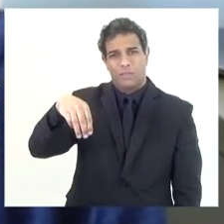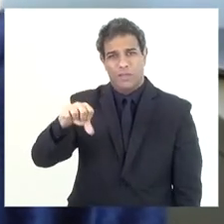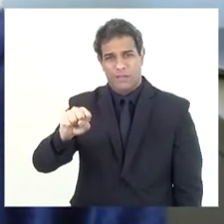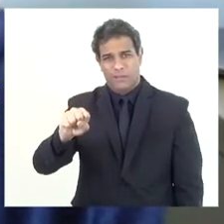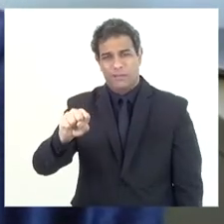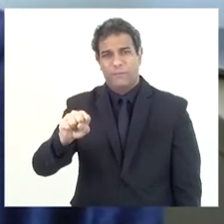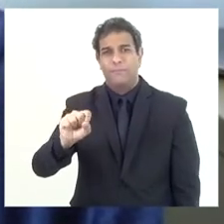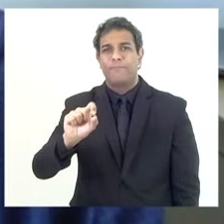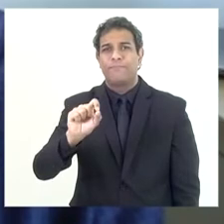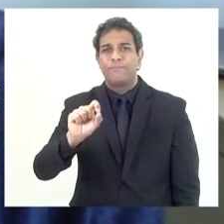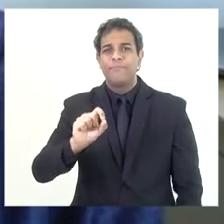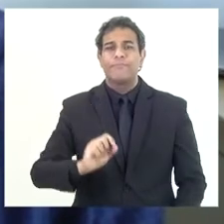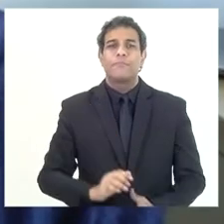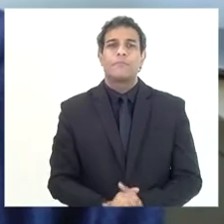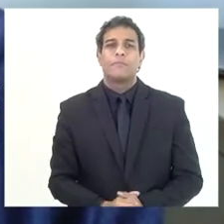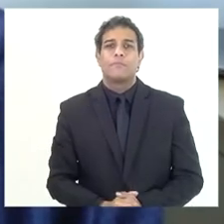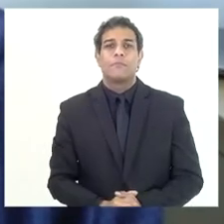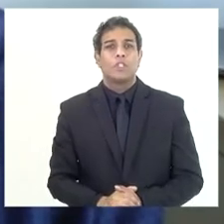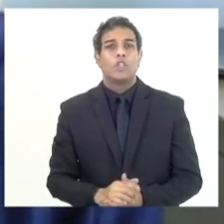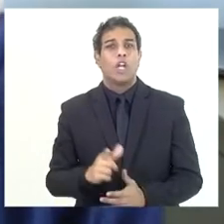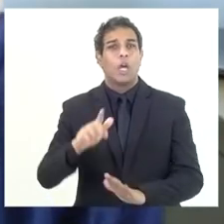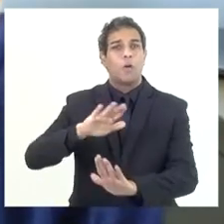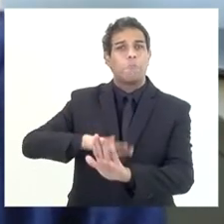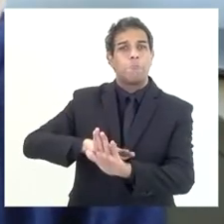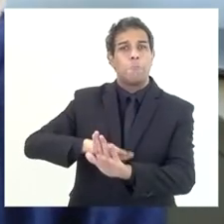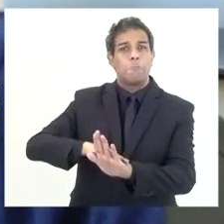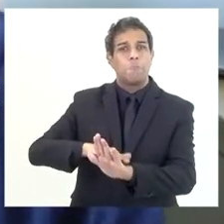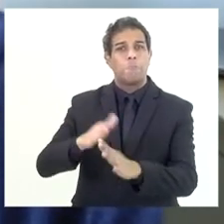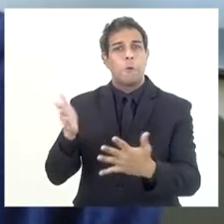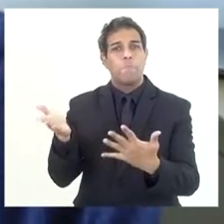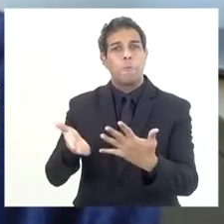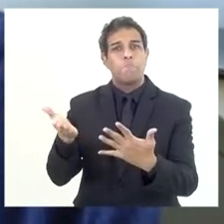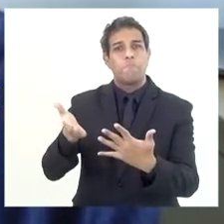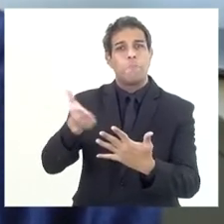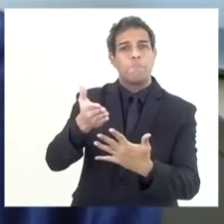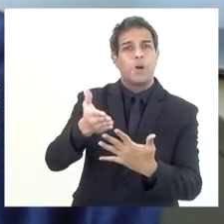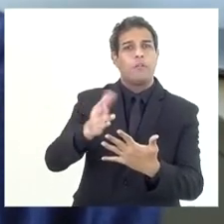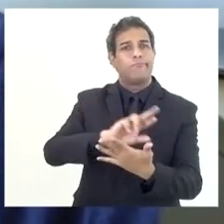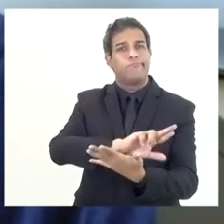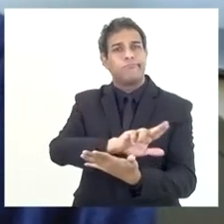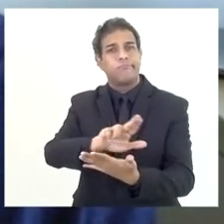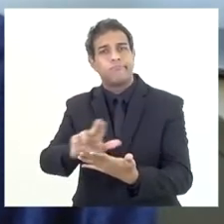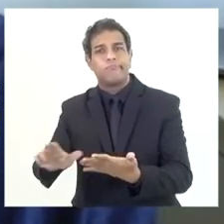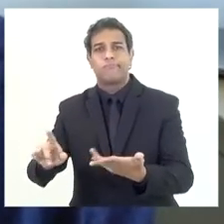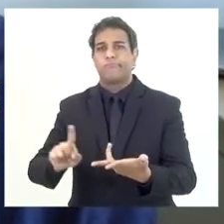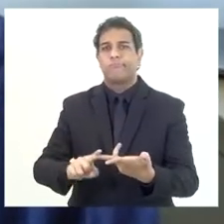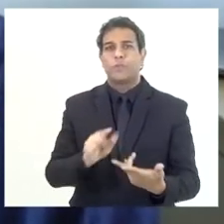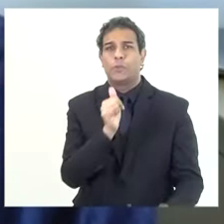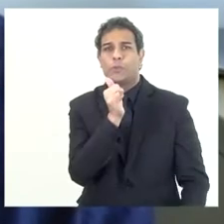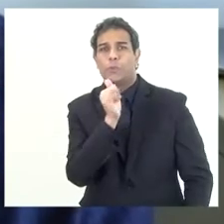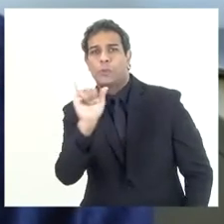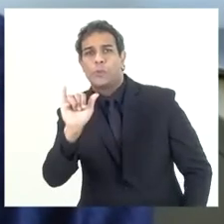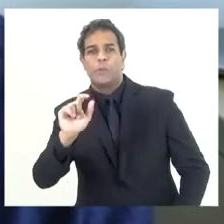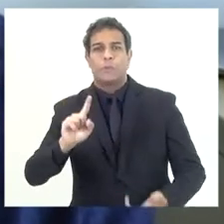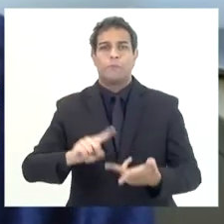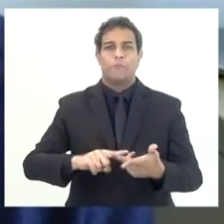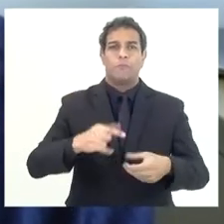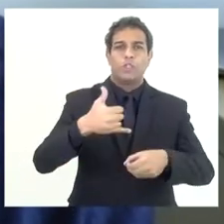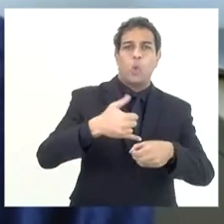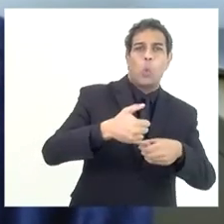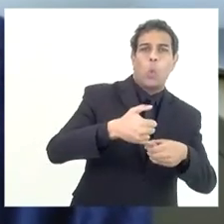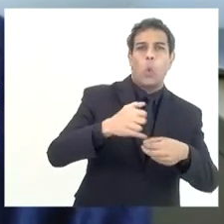já é determinado crédito, imagine que seja energia, combustível ou